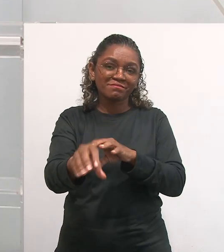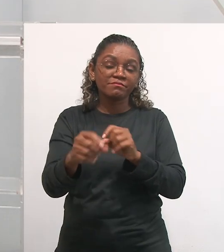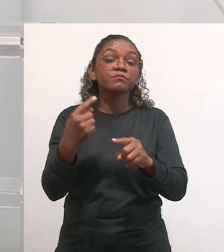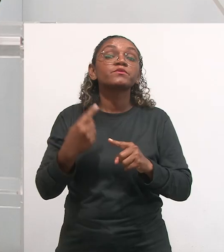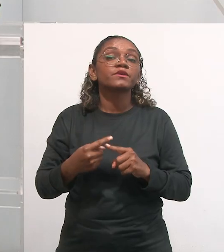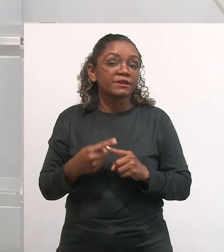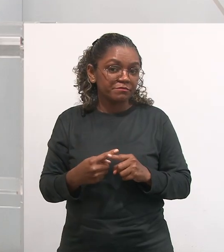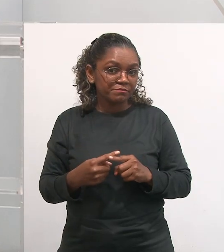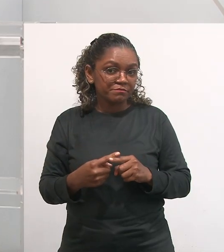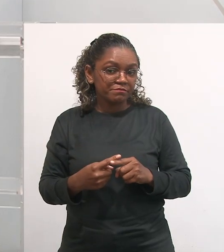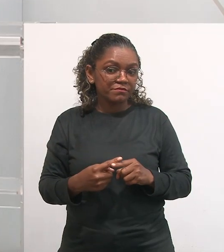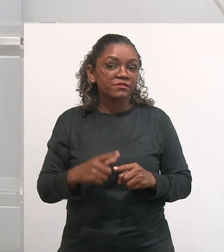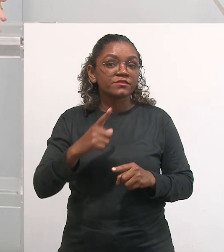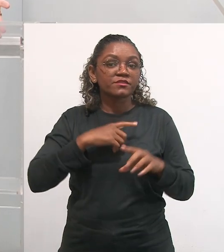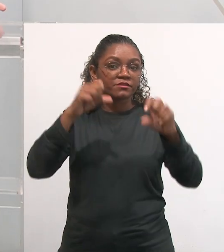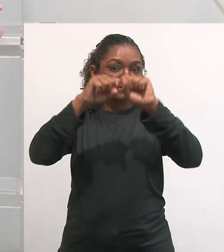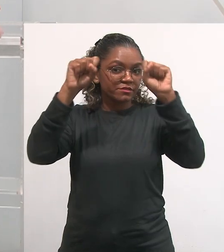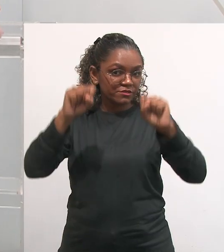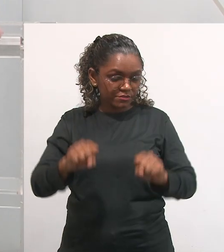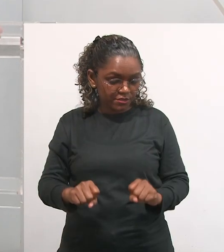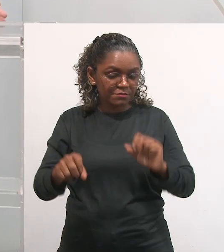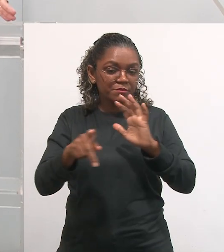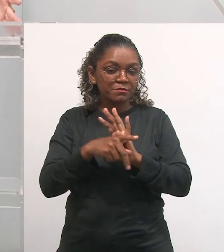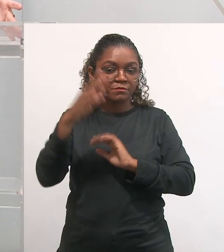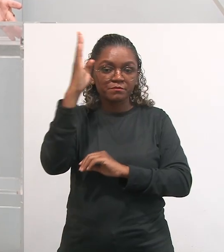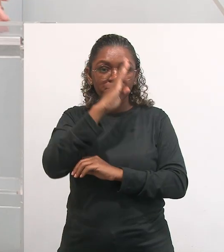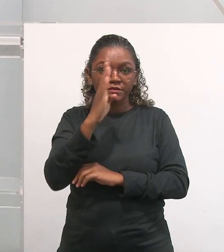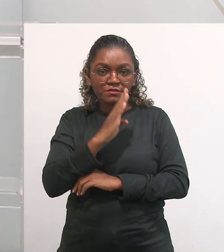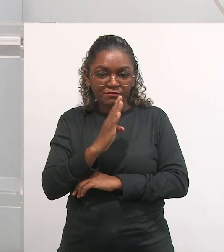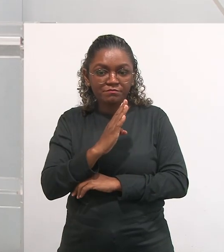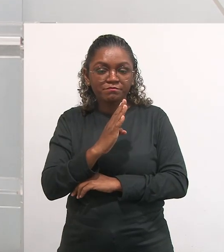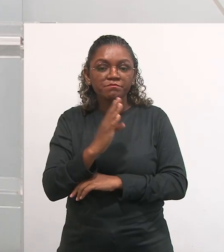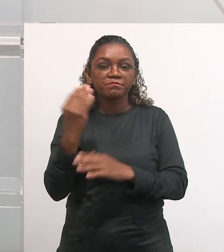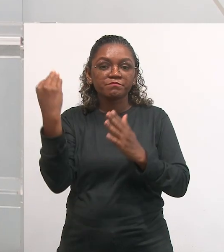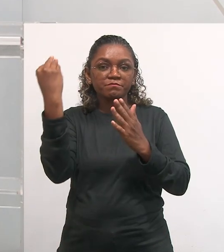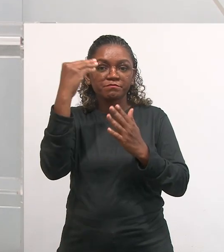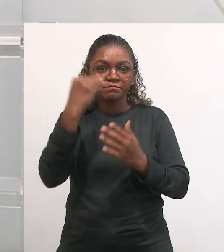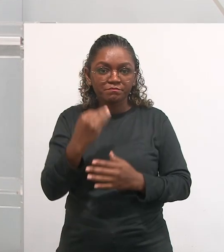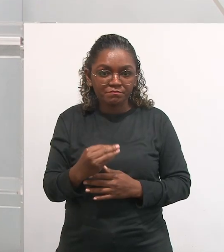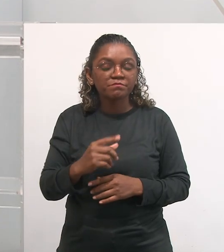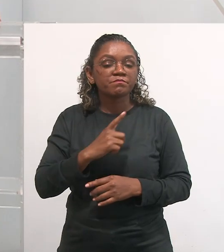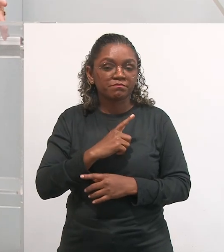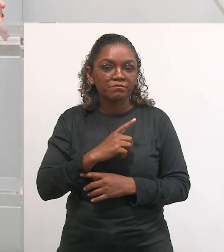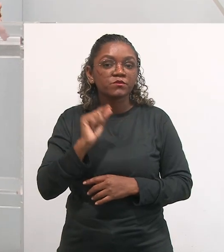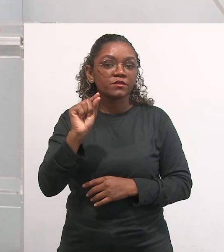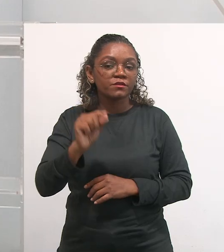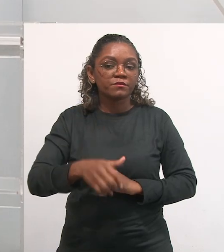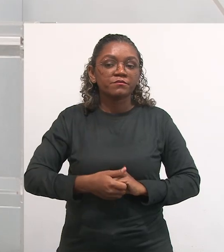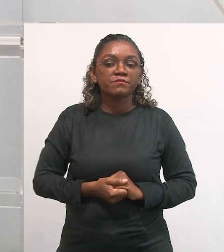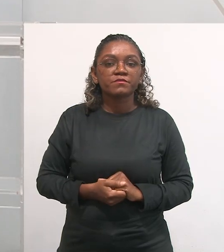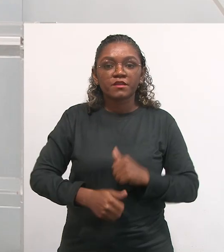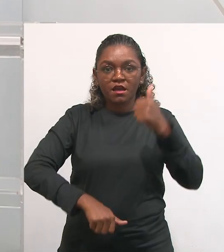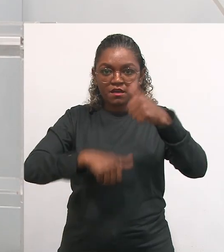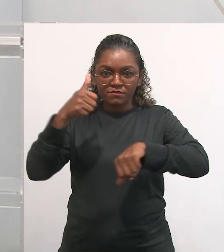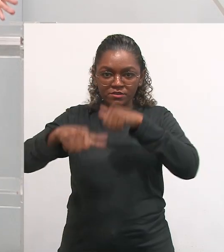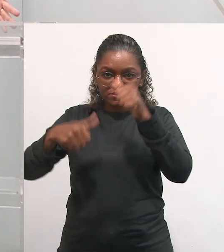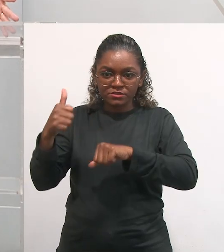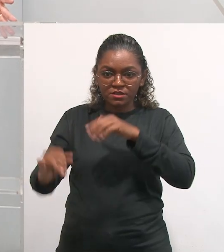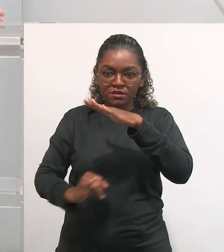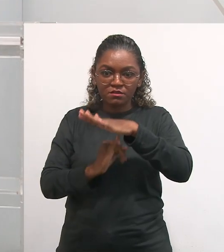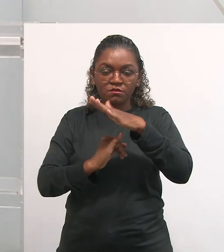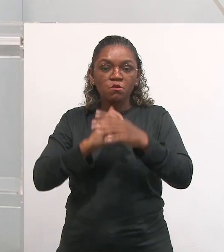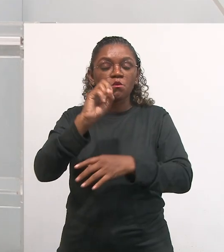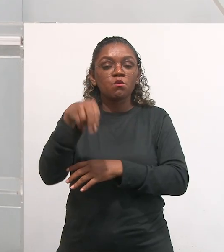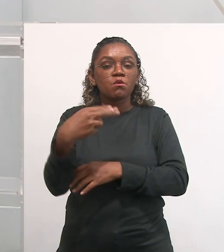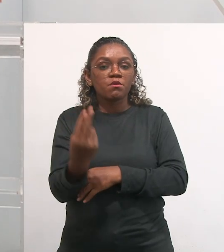Primeiro, porque nós temos no sistema brasileiro um sistema de notação. O nosso sistema de avaliação